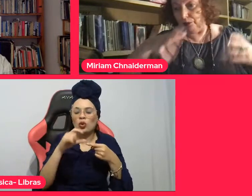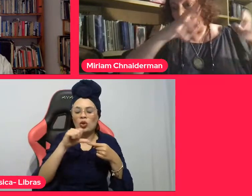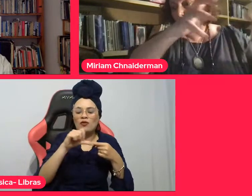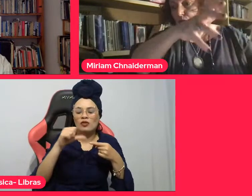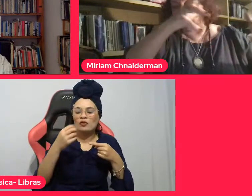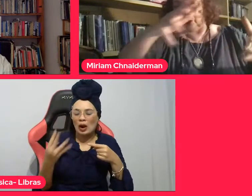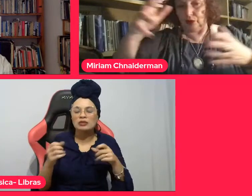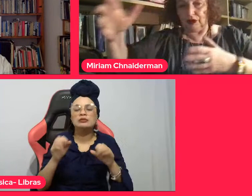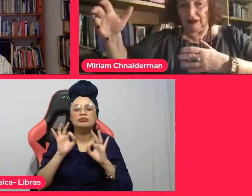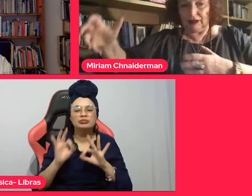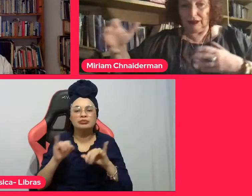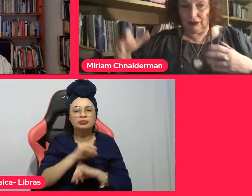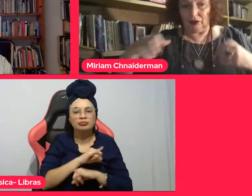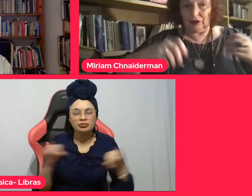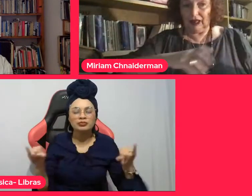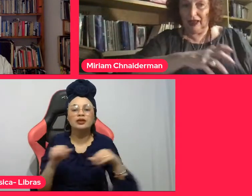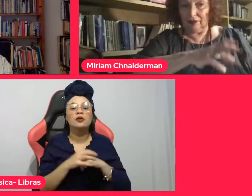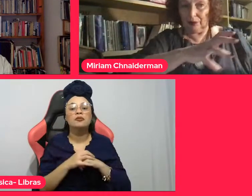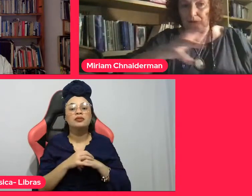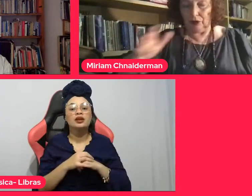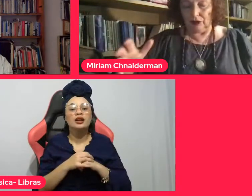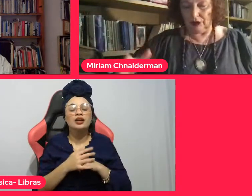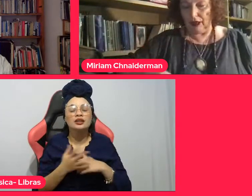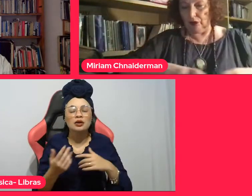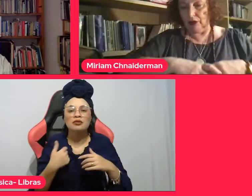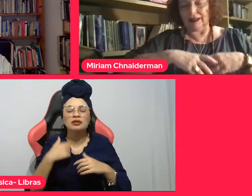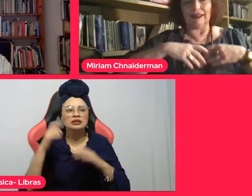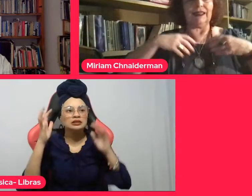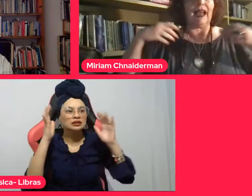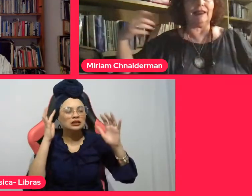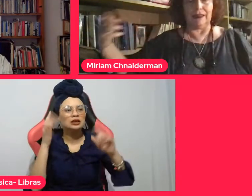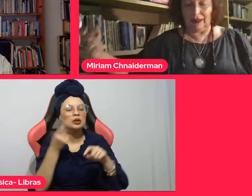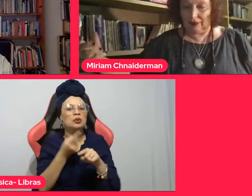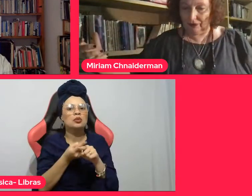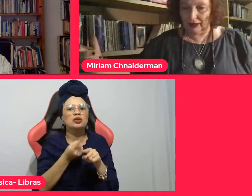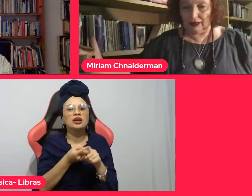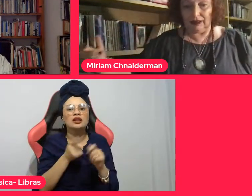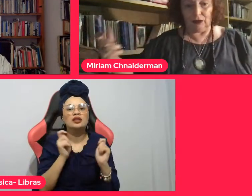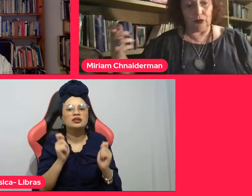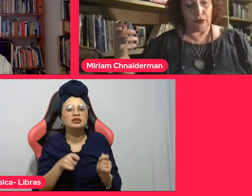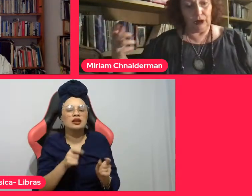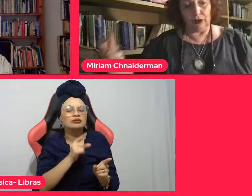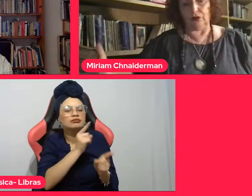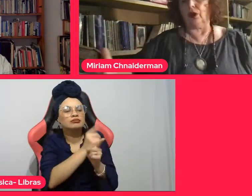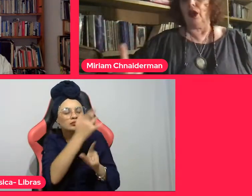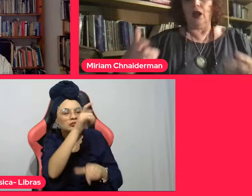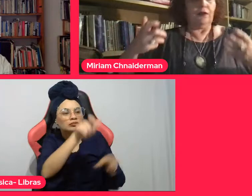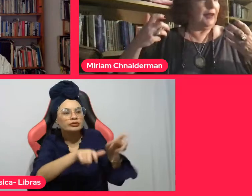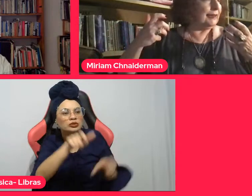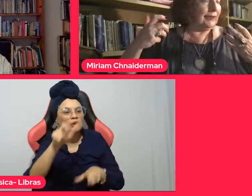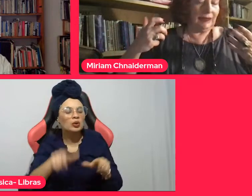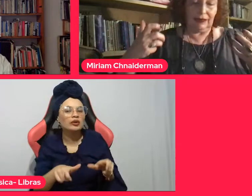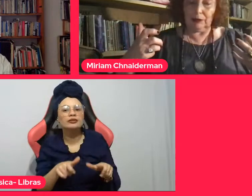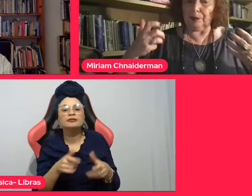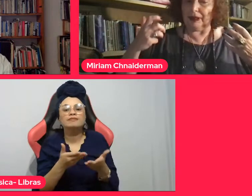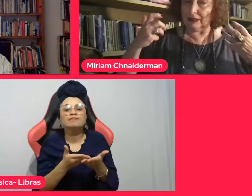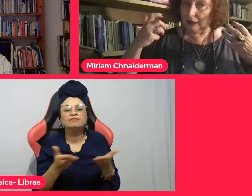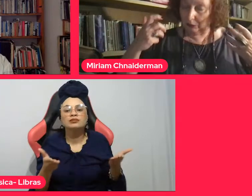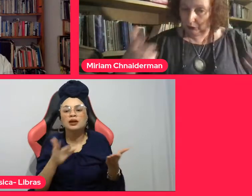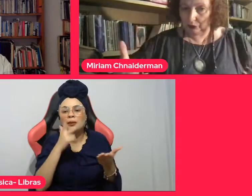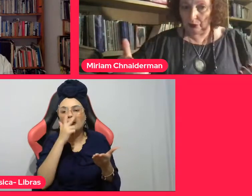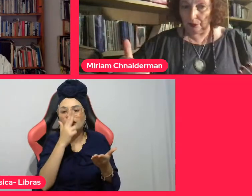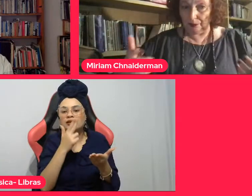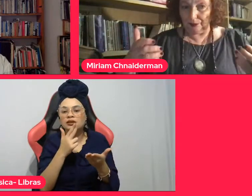era pontos onde a gente encontrava pessoas na rua, a cidade está invadida. E tudo isso faz a gente